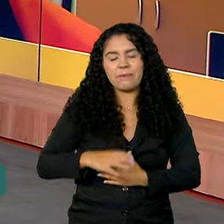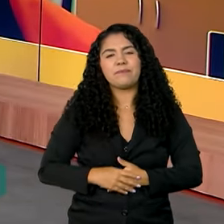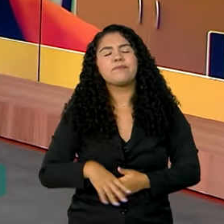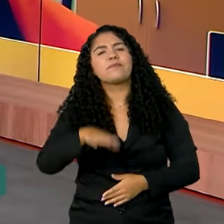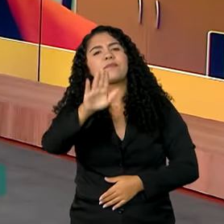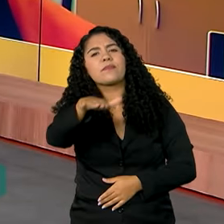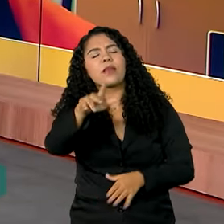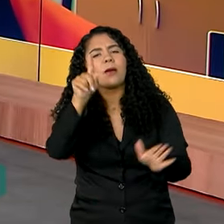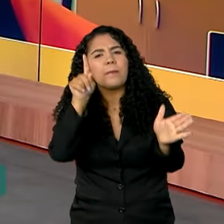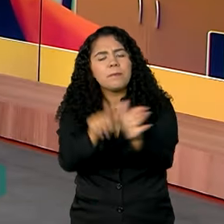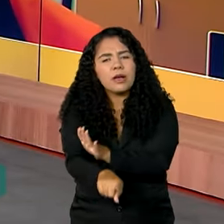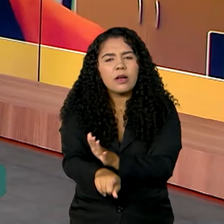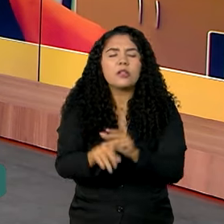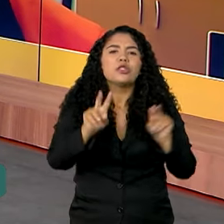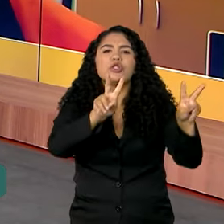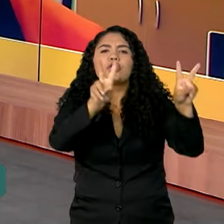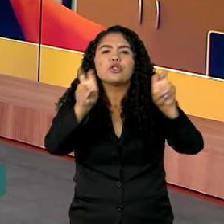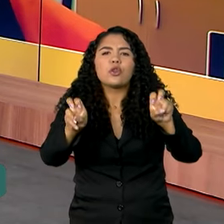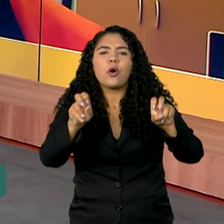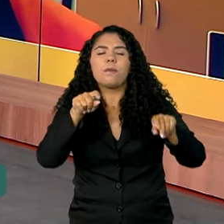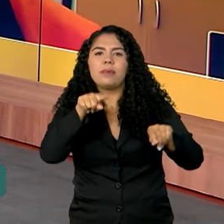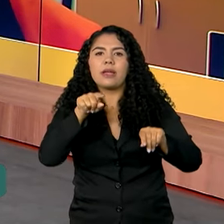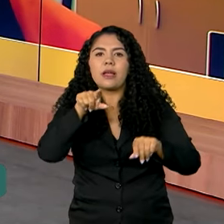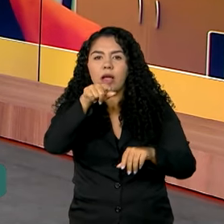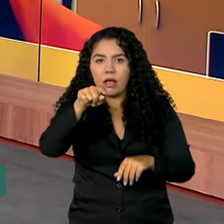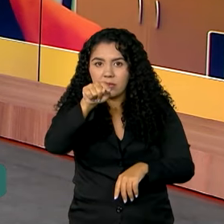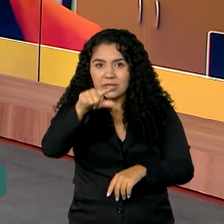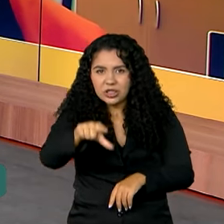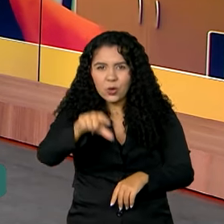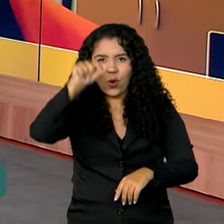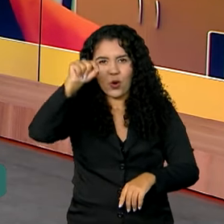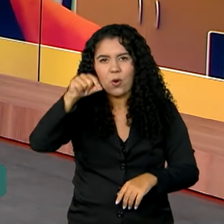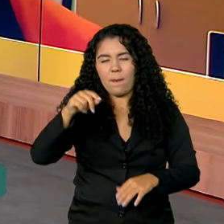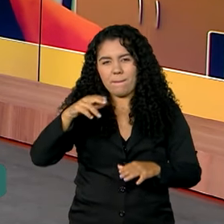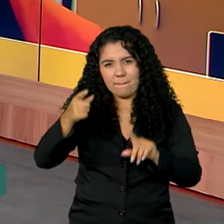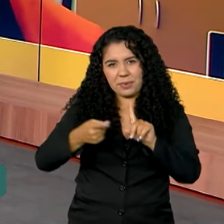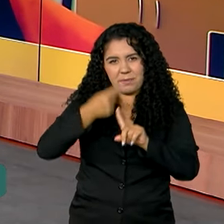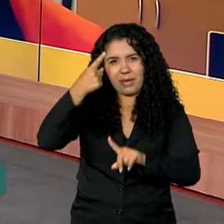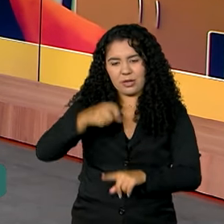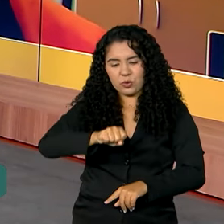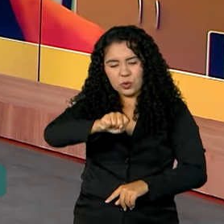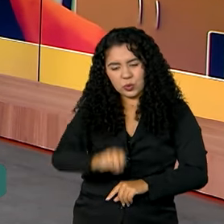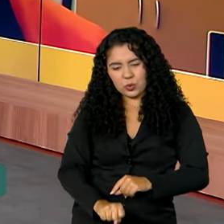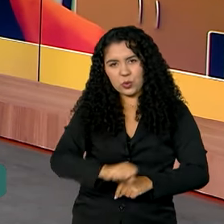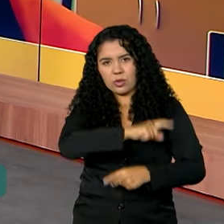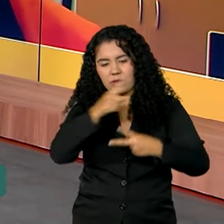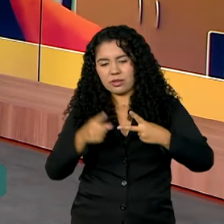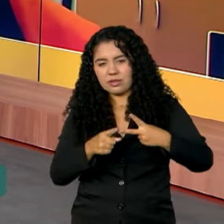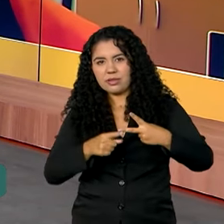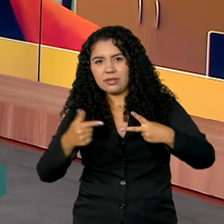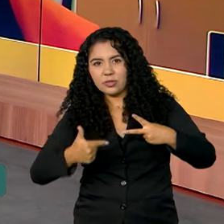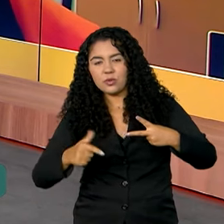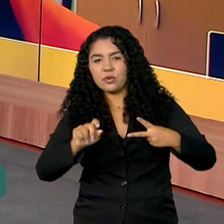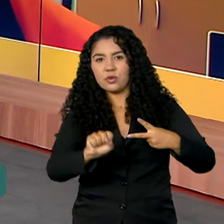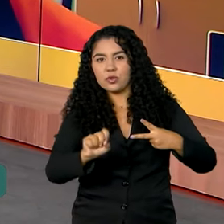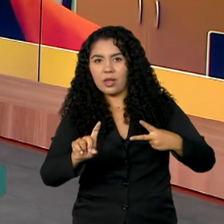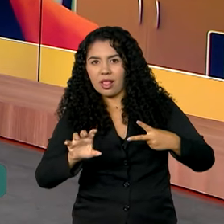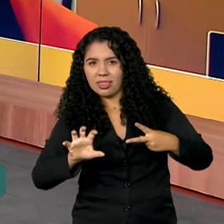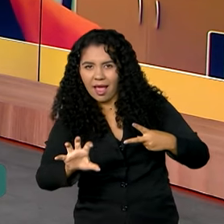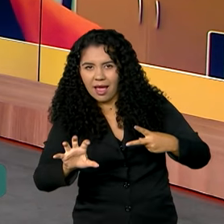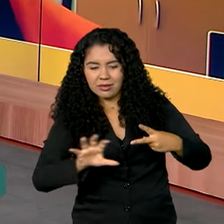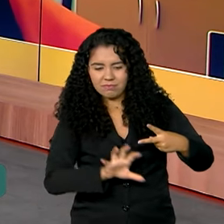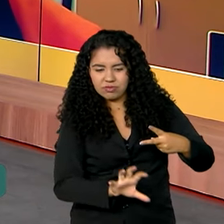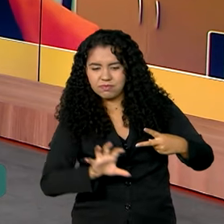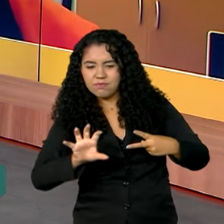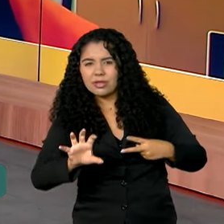seleção, vocês começaram aí pelo Sudeste e pelo Sul, provavelmente porque é uma região que enfrenta mais desastres. E